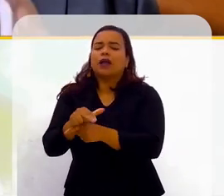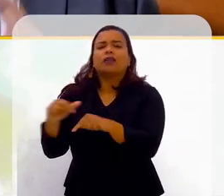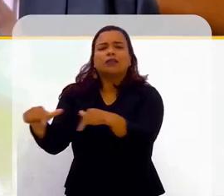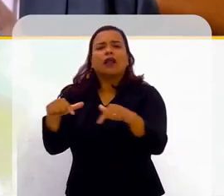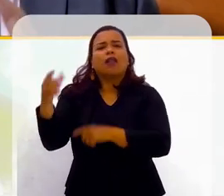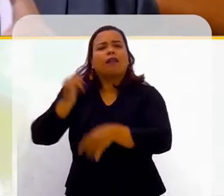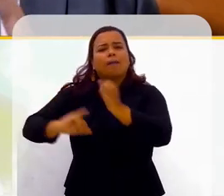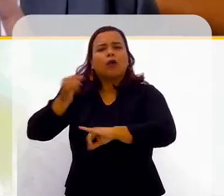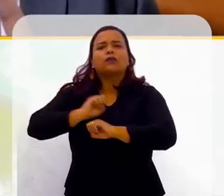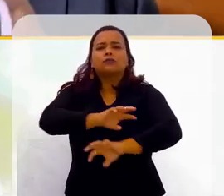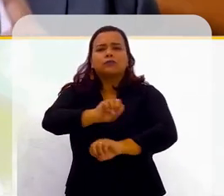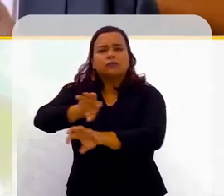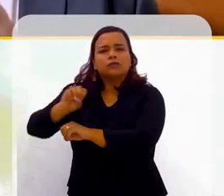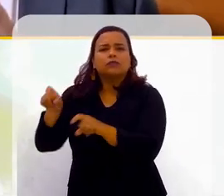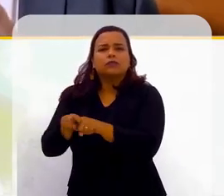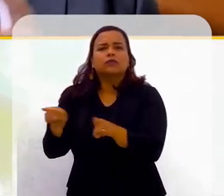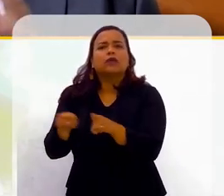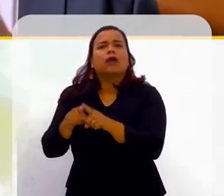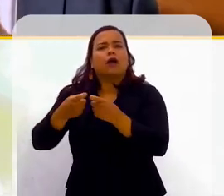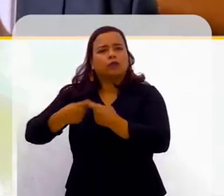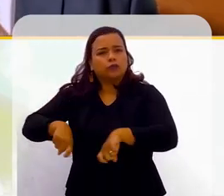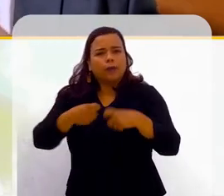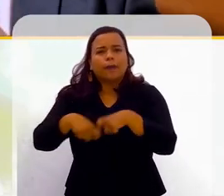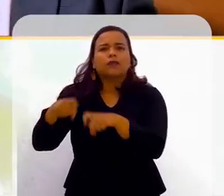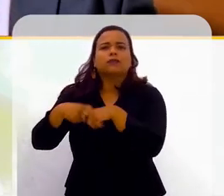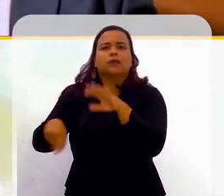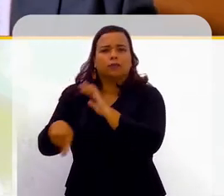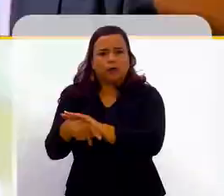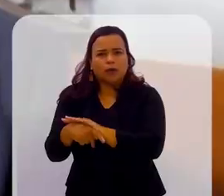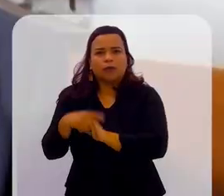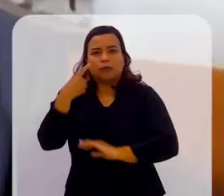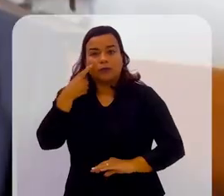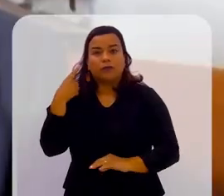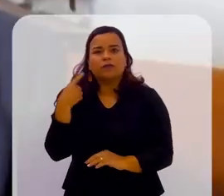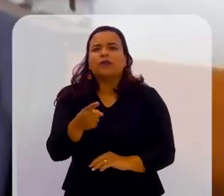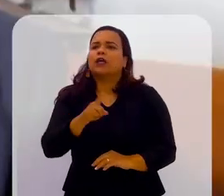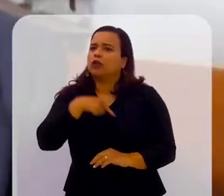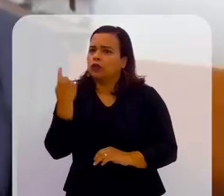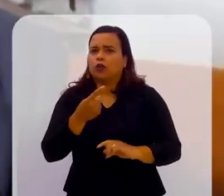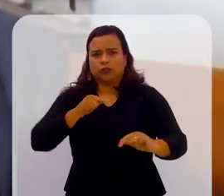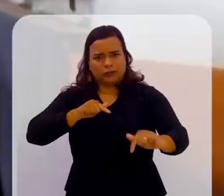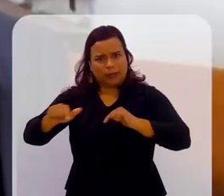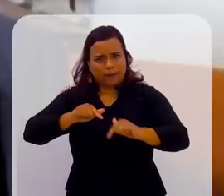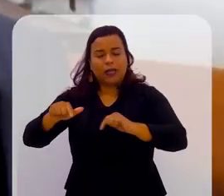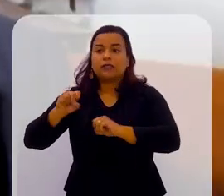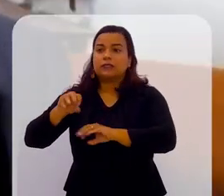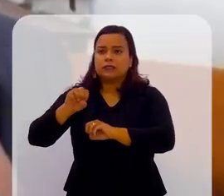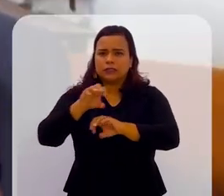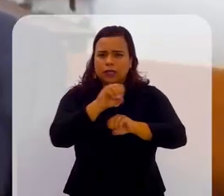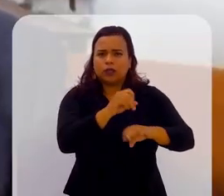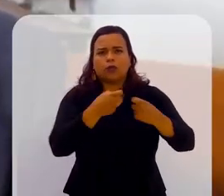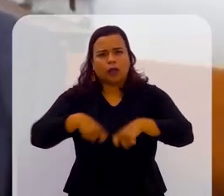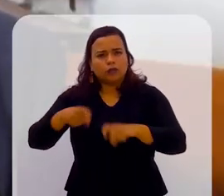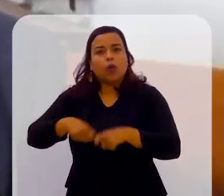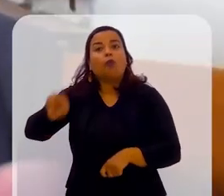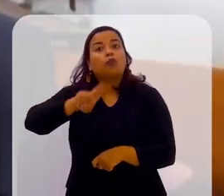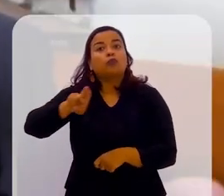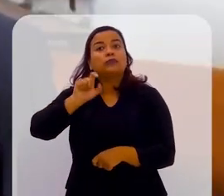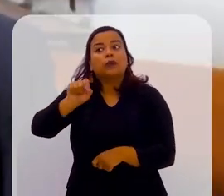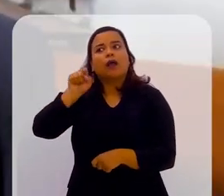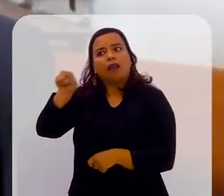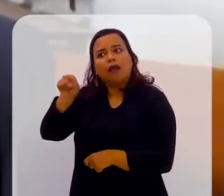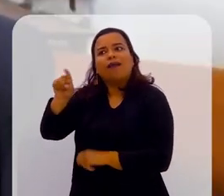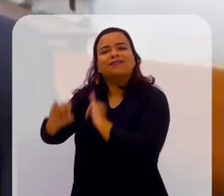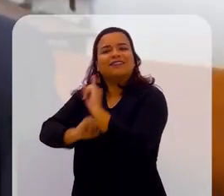laboratório de ensino de automação remoto da UNB, onde a gente ia trabalhar com ensino de automação usando a internet.